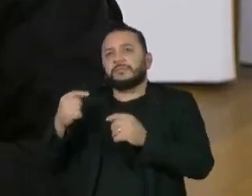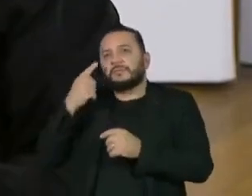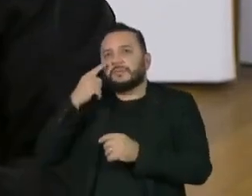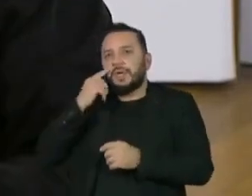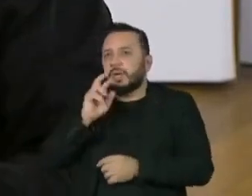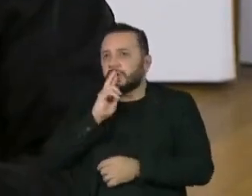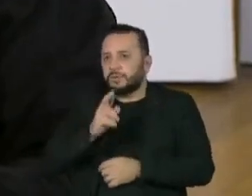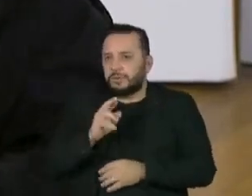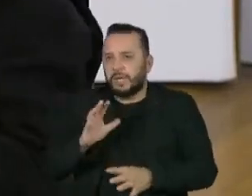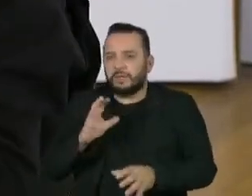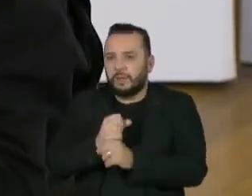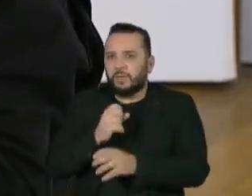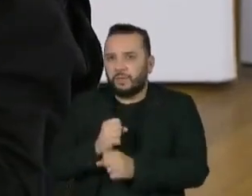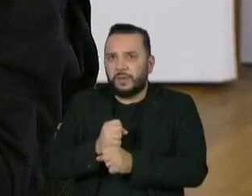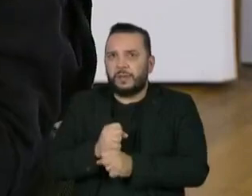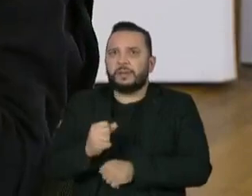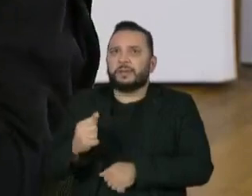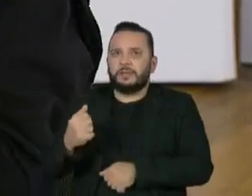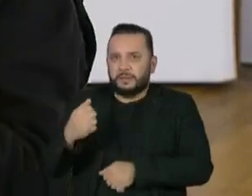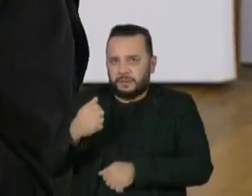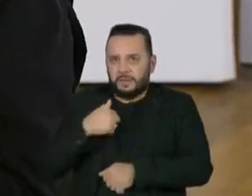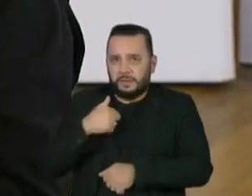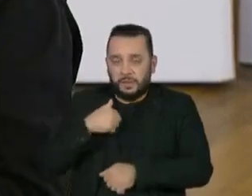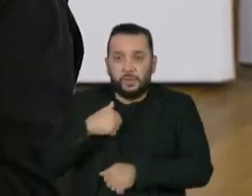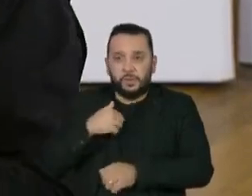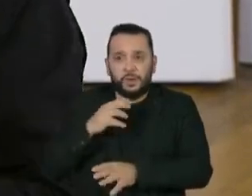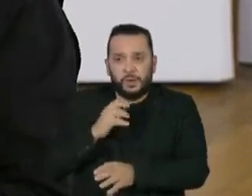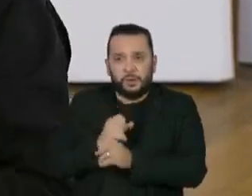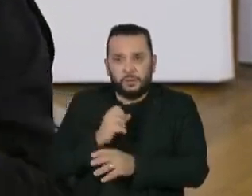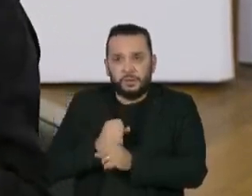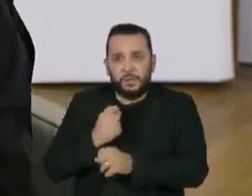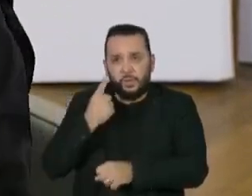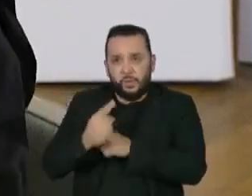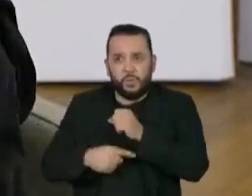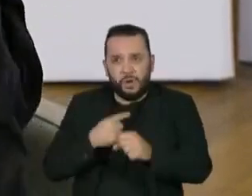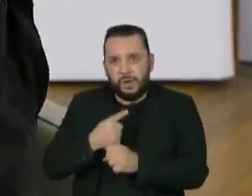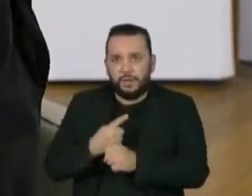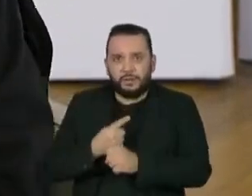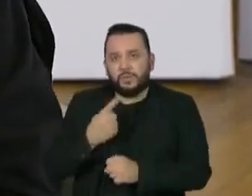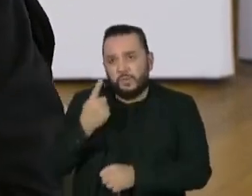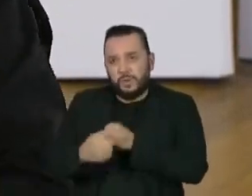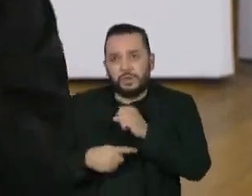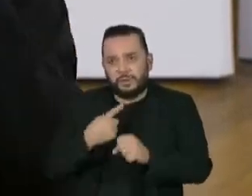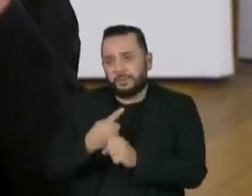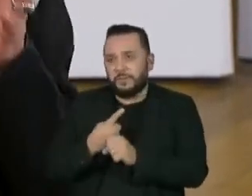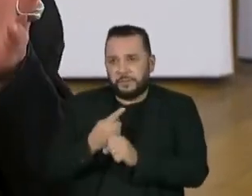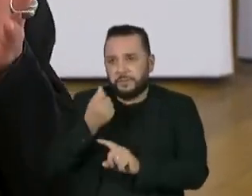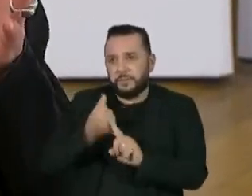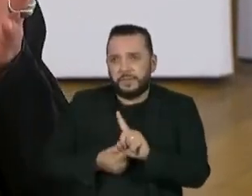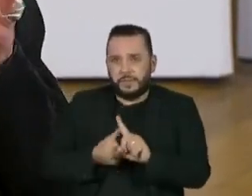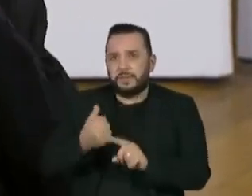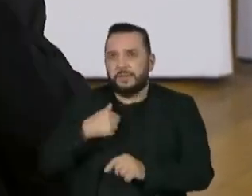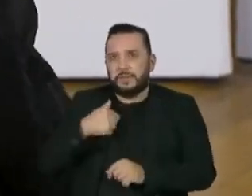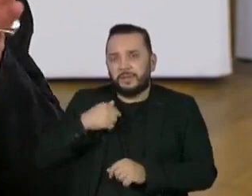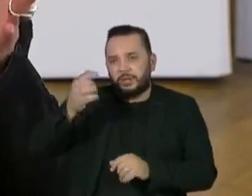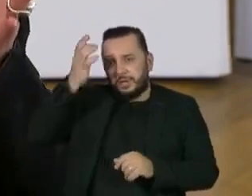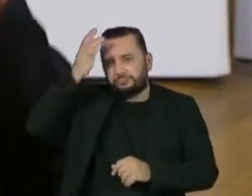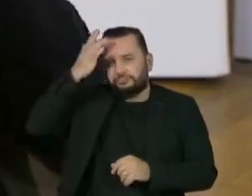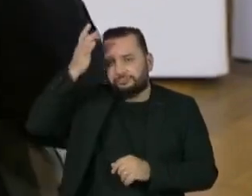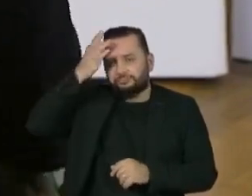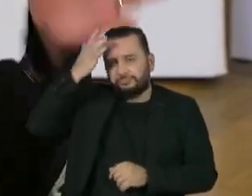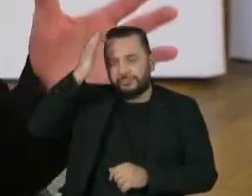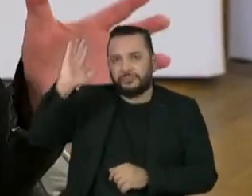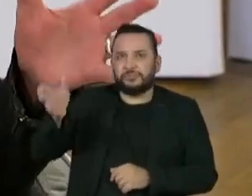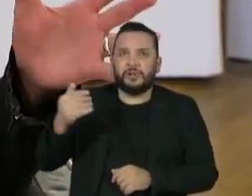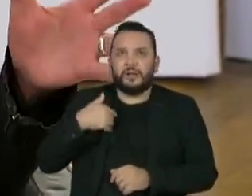resultado e vai colocar ali. Então, por exemplo, isso aí, eu fiquei um ano, um ano e meio fazendo escrito. Agora eu tenho isso na cabeça. Então, o que